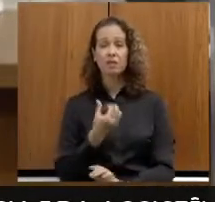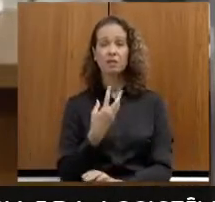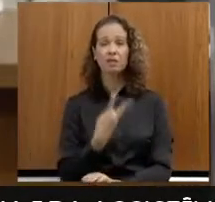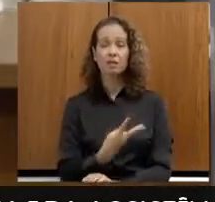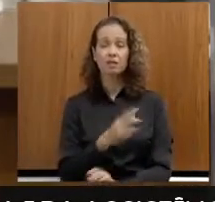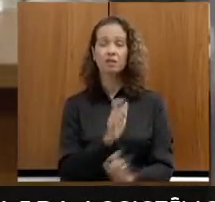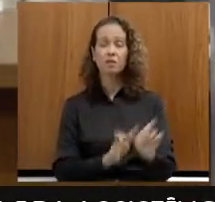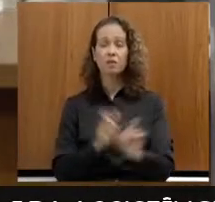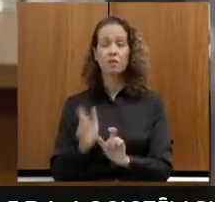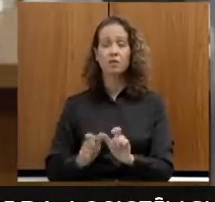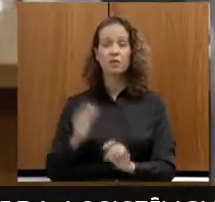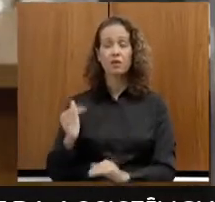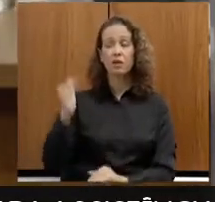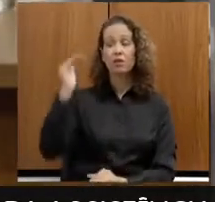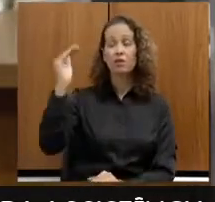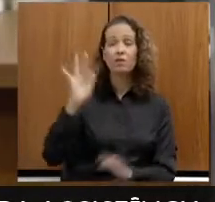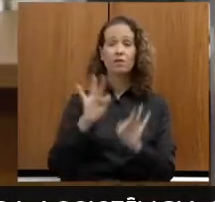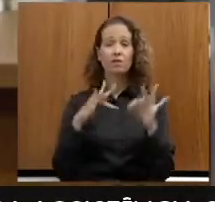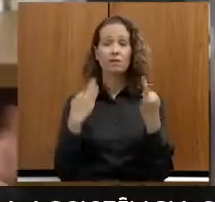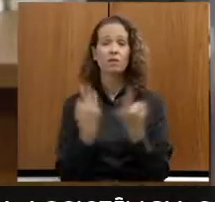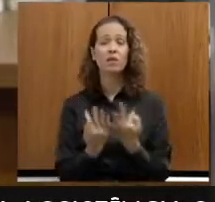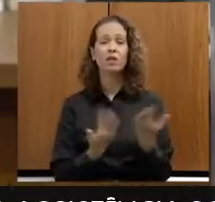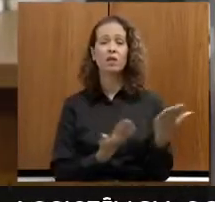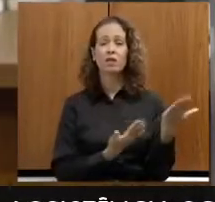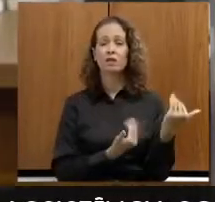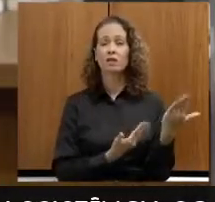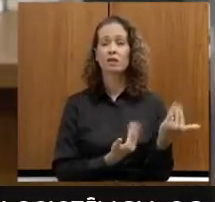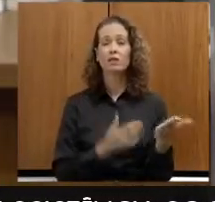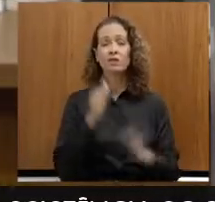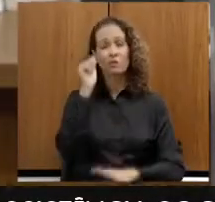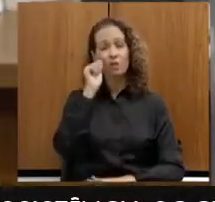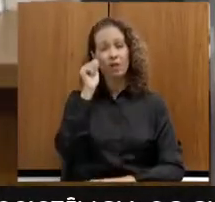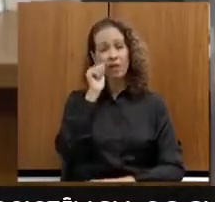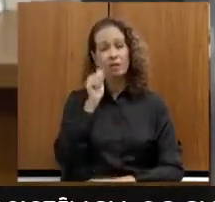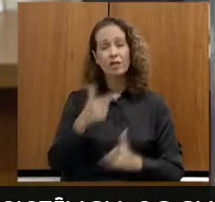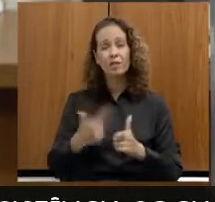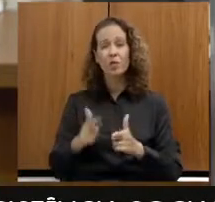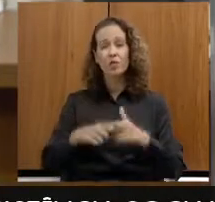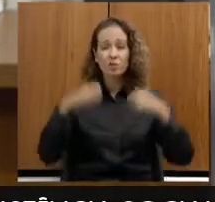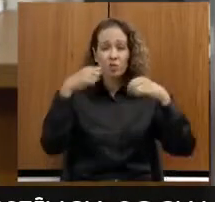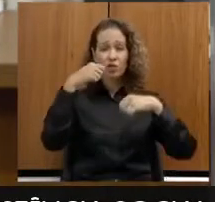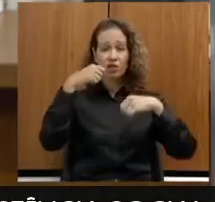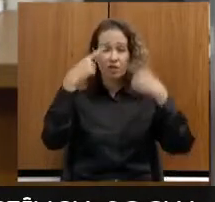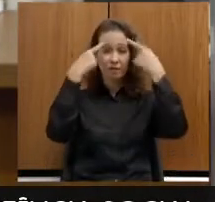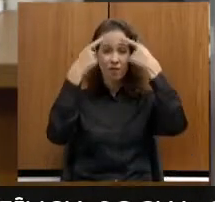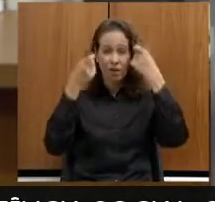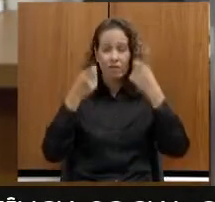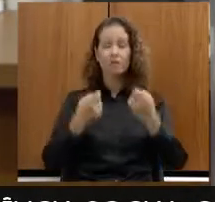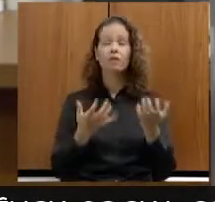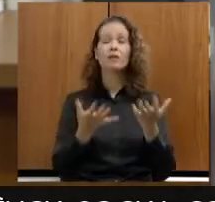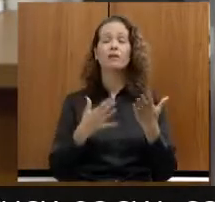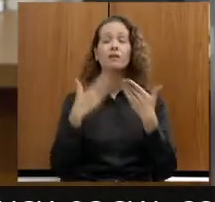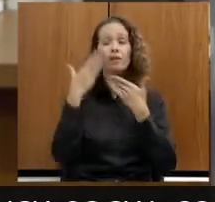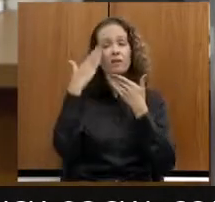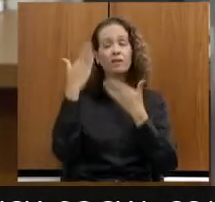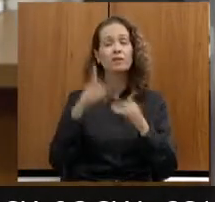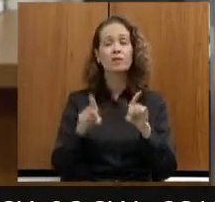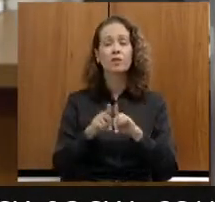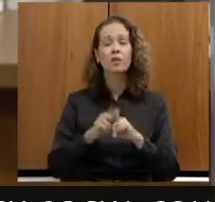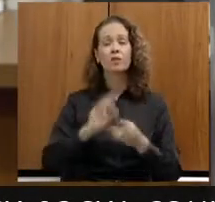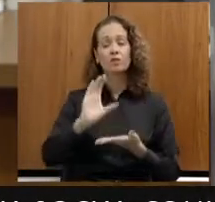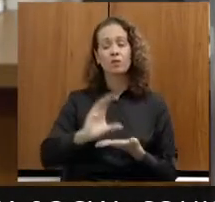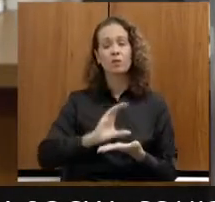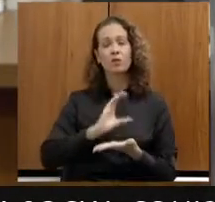adultos, família, crianças, adolescentes, mulheres em situação de violência. E aqui também eu queria agradecer que, além do recurso da